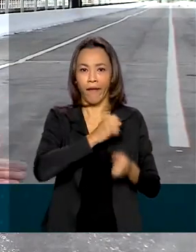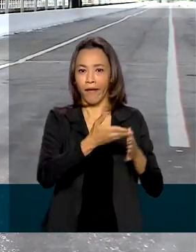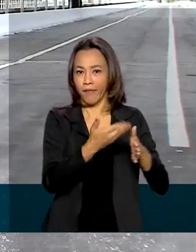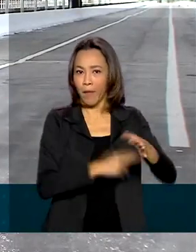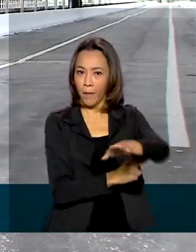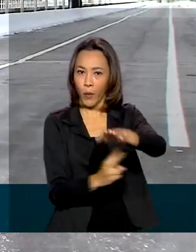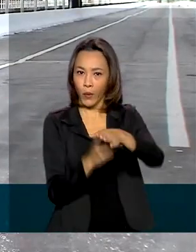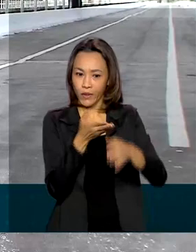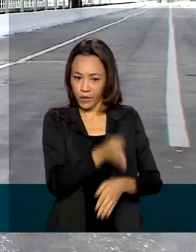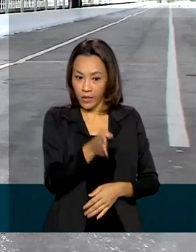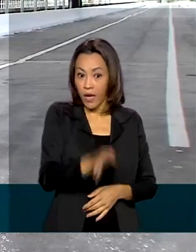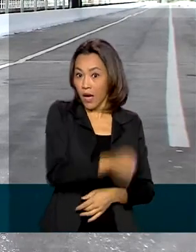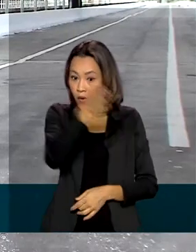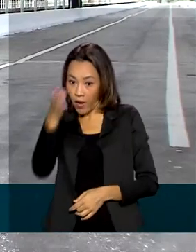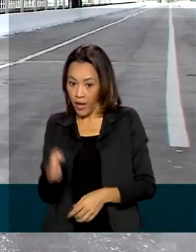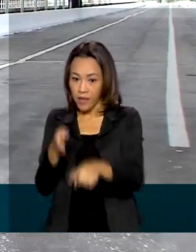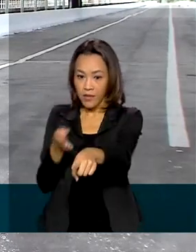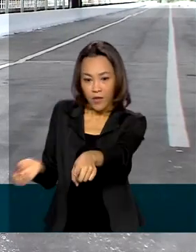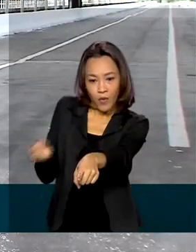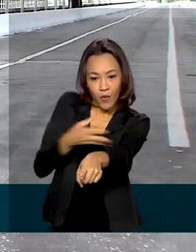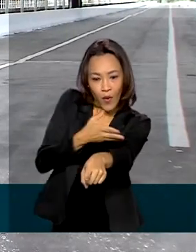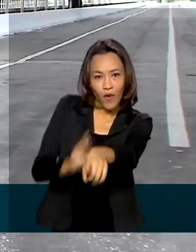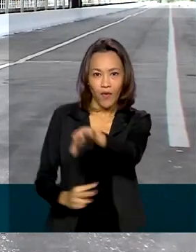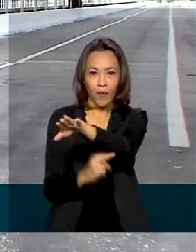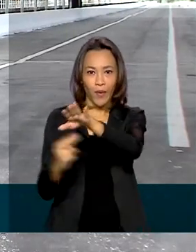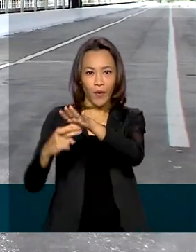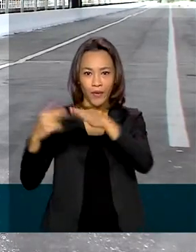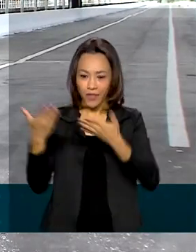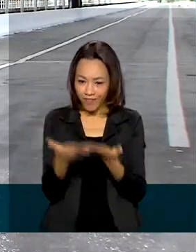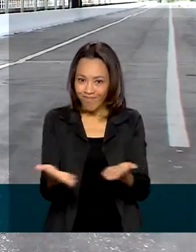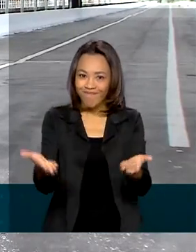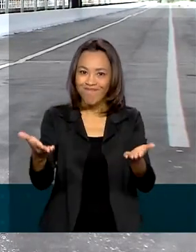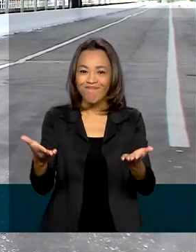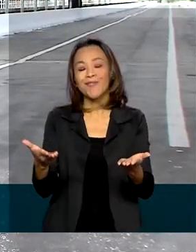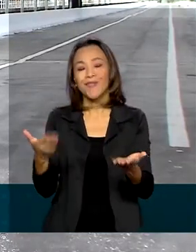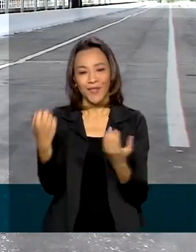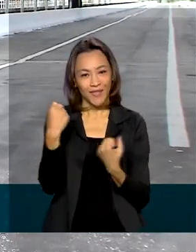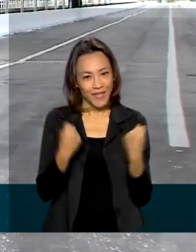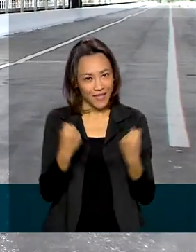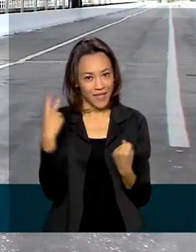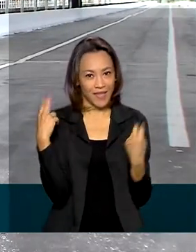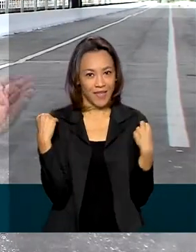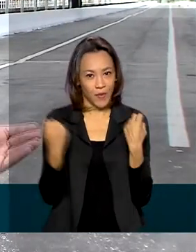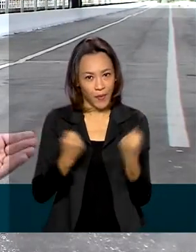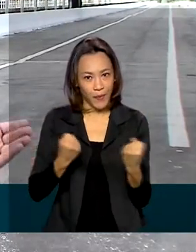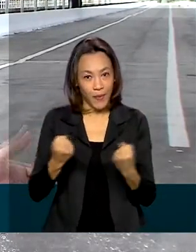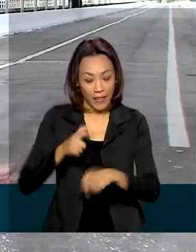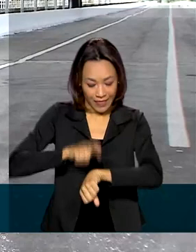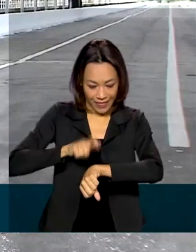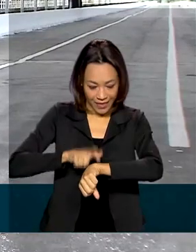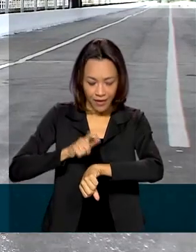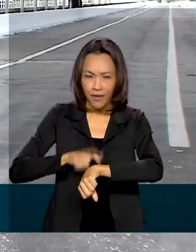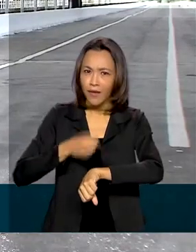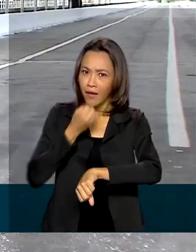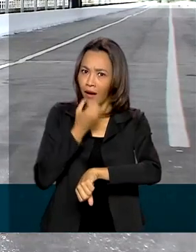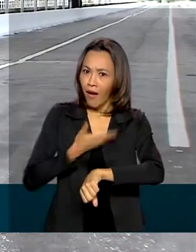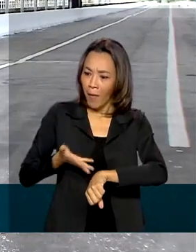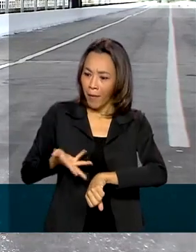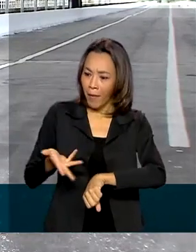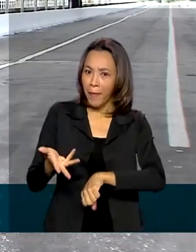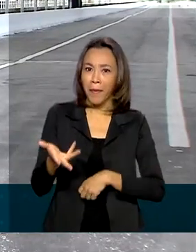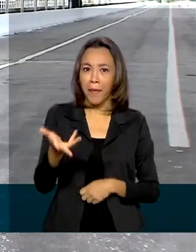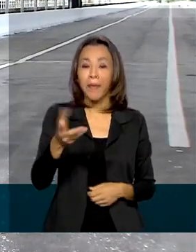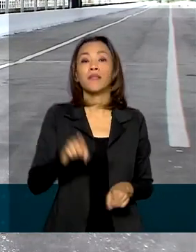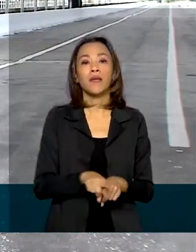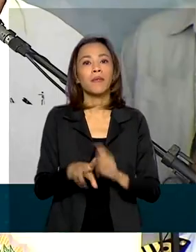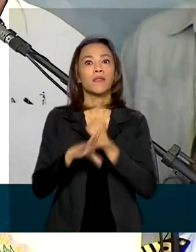nova ponte e da pista duplicada da BR-101, os motoristas, além de ganharem tempo de viagem, também irão